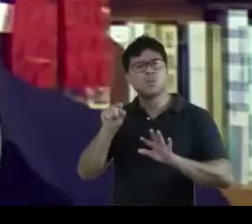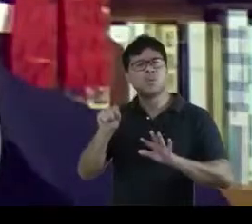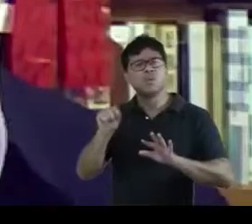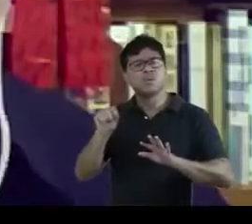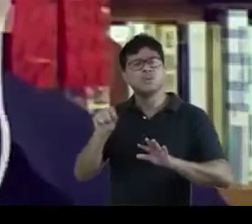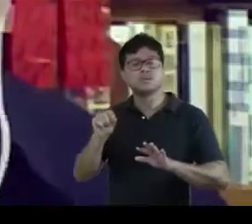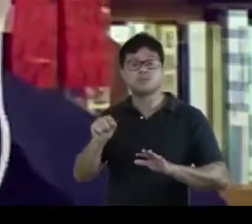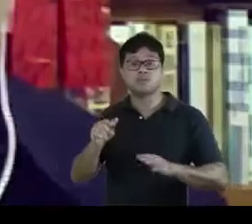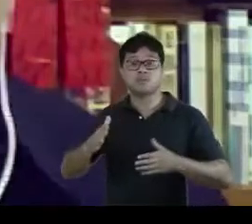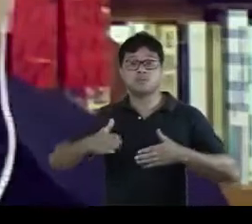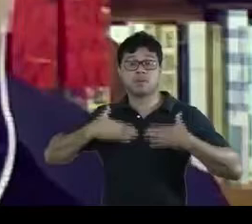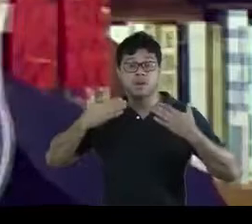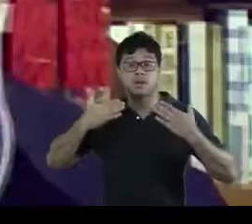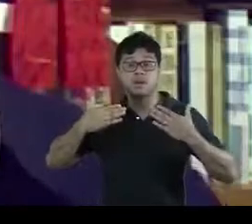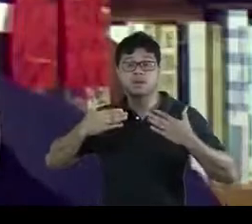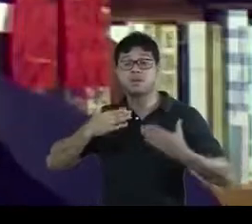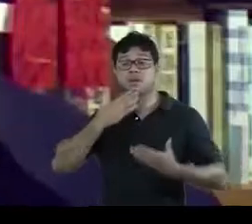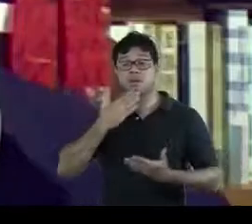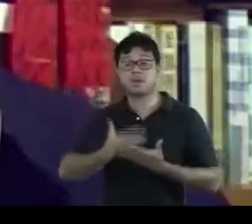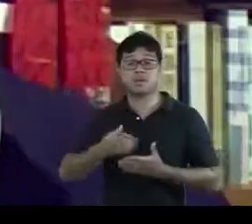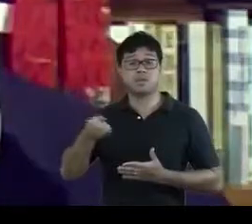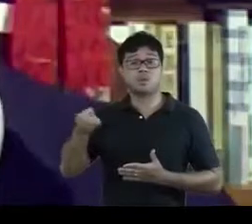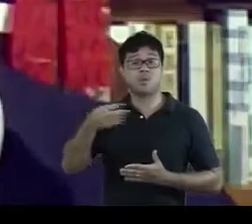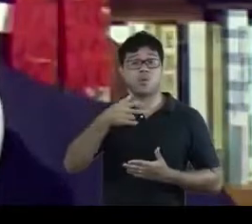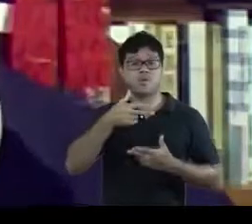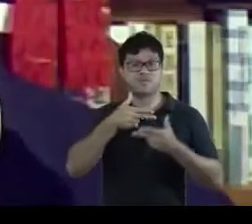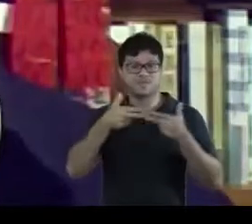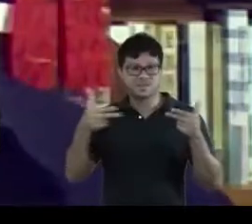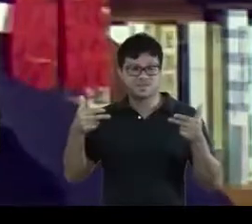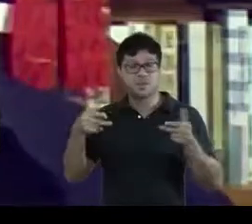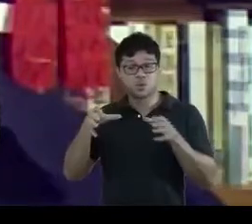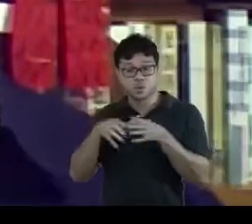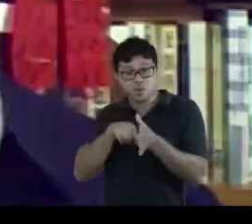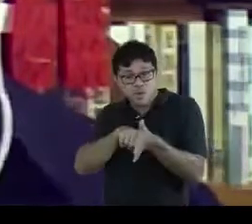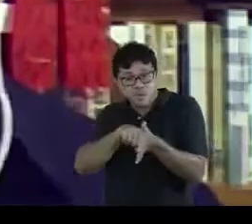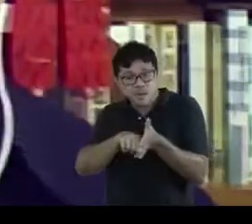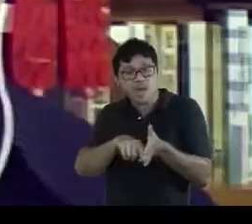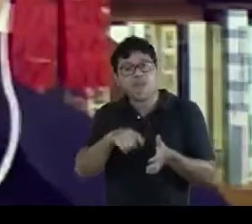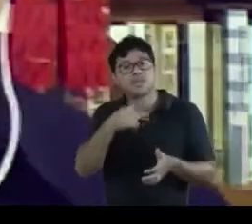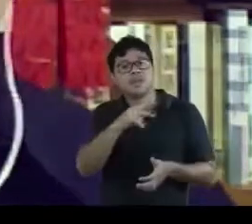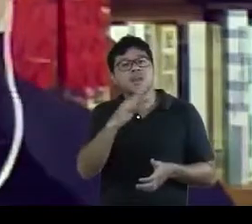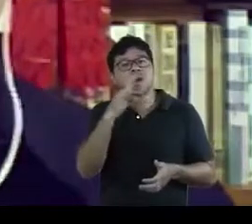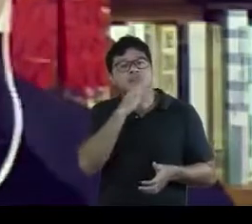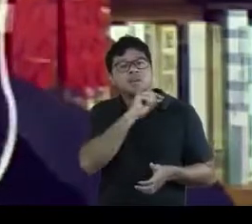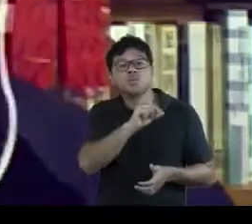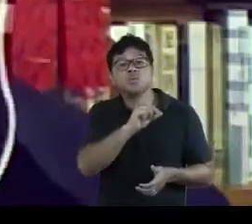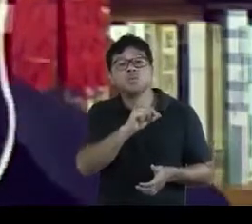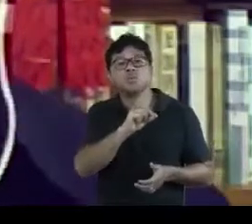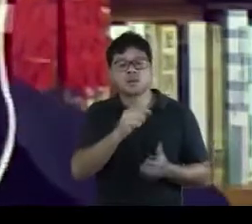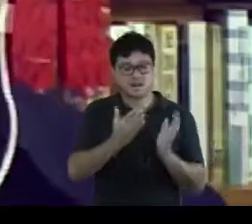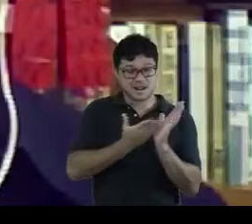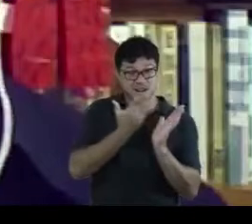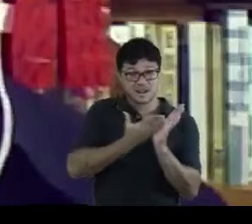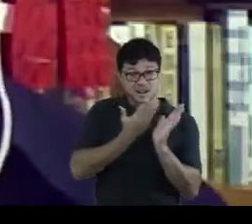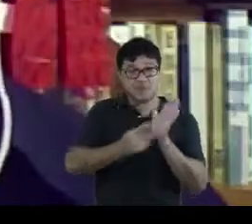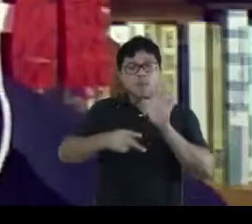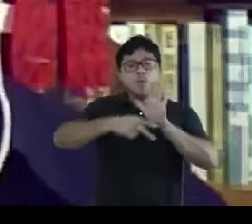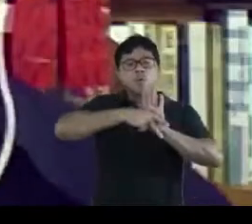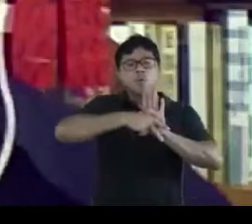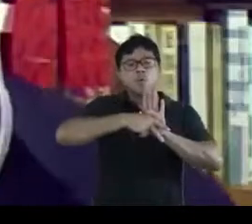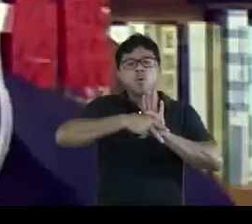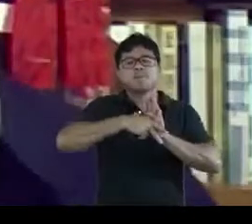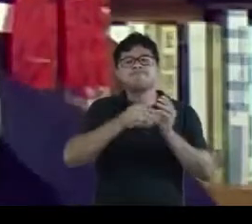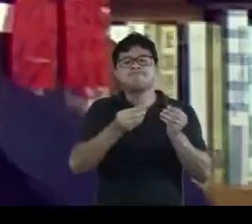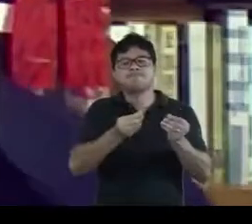surpreendente e uma grande novidade entre os pesquisadores foi a percepção de que os livros provenientes, os